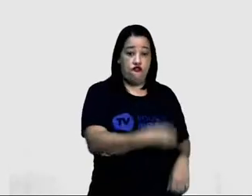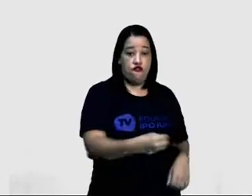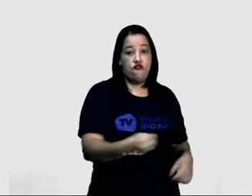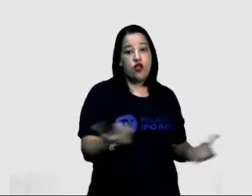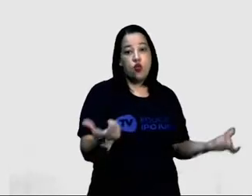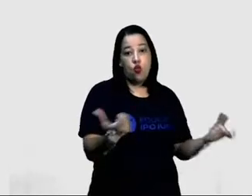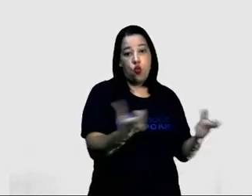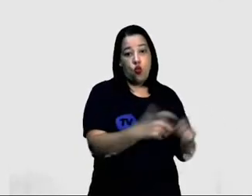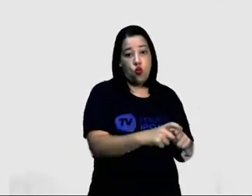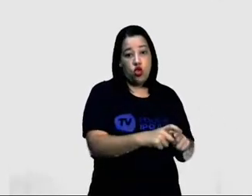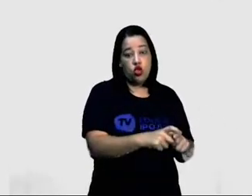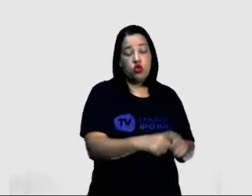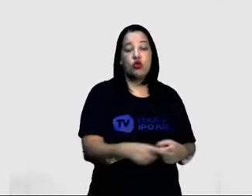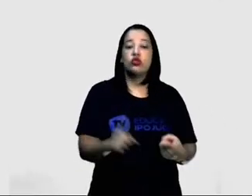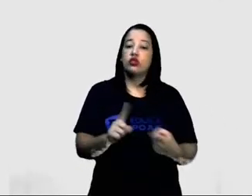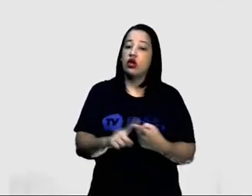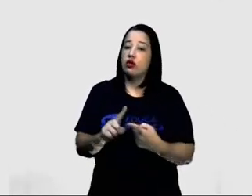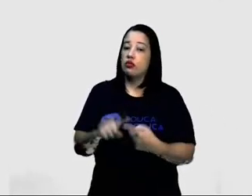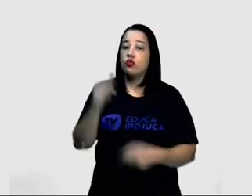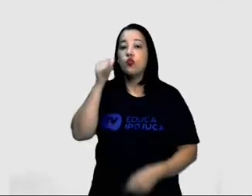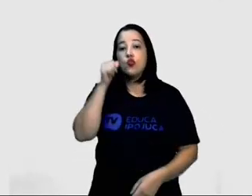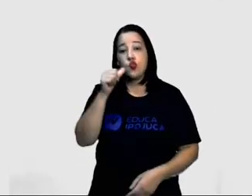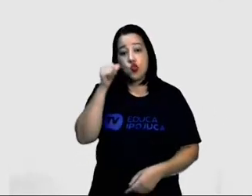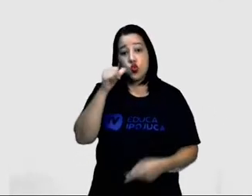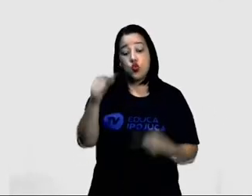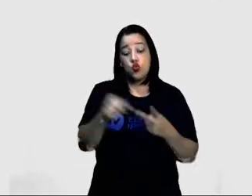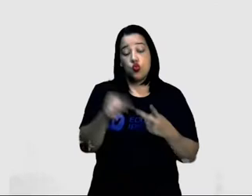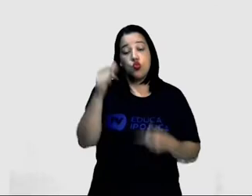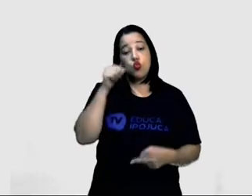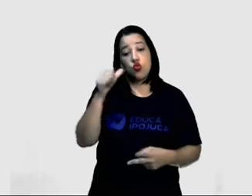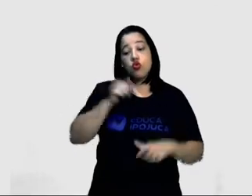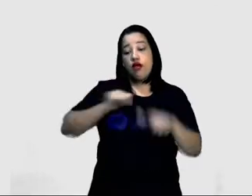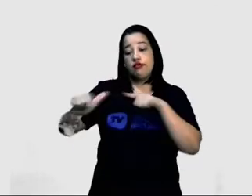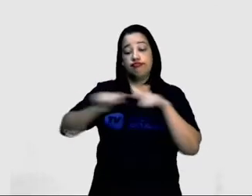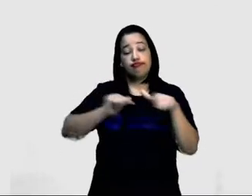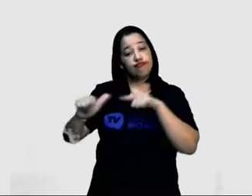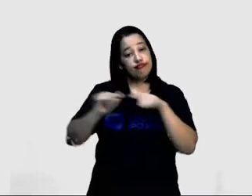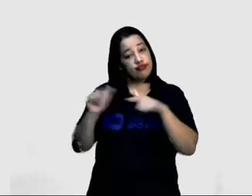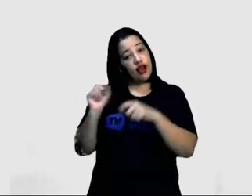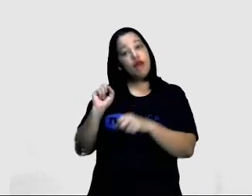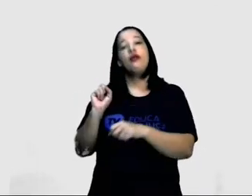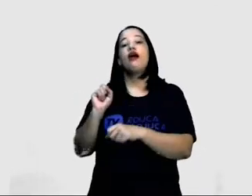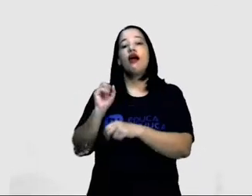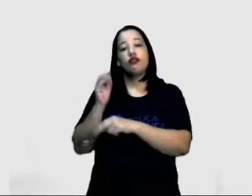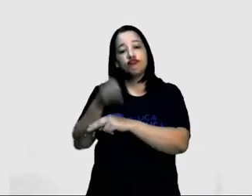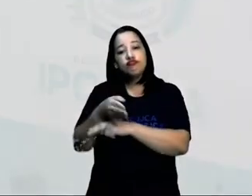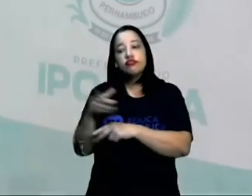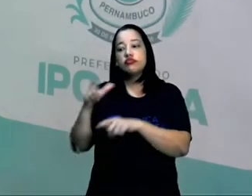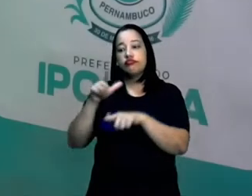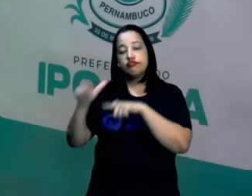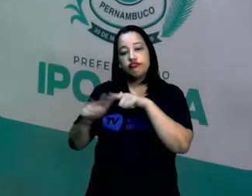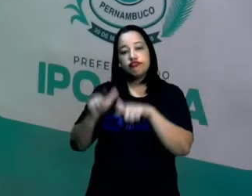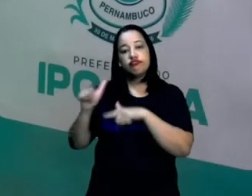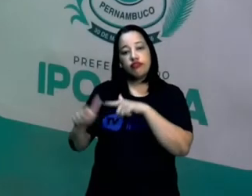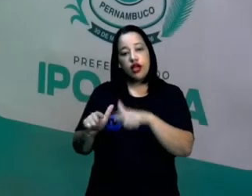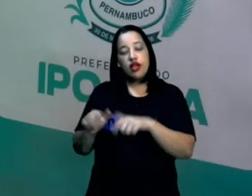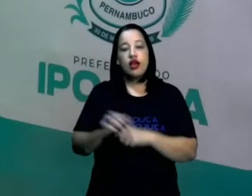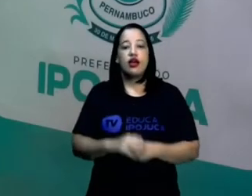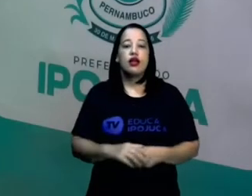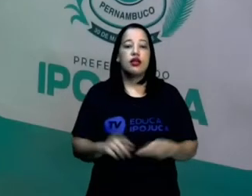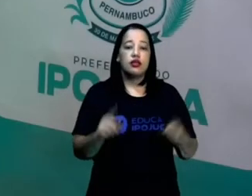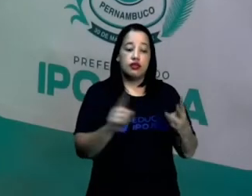a entrada da mulher no mercado de trabalho, o uso de métodos